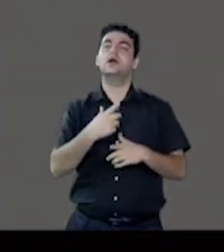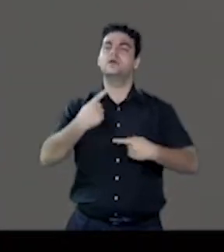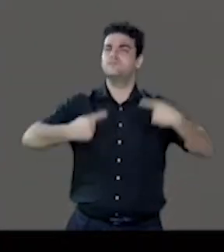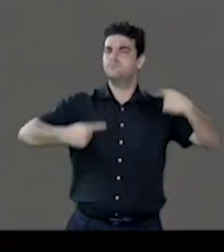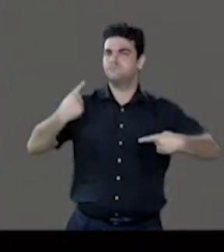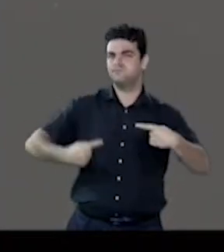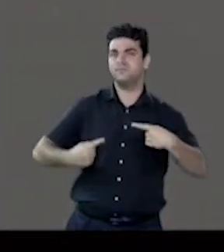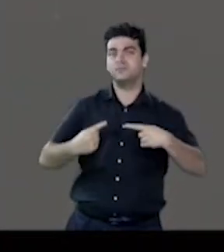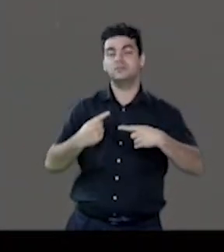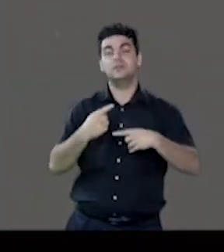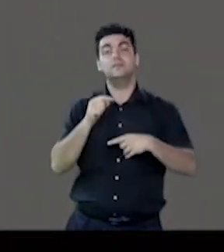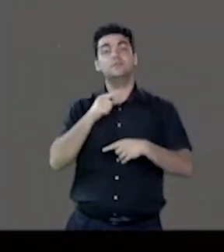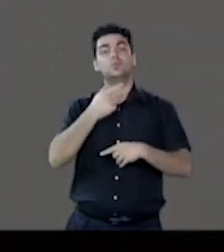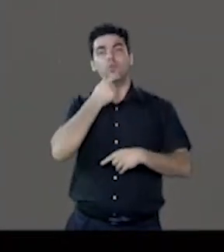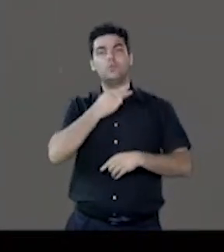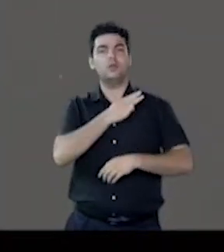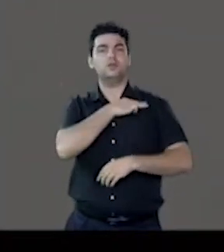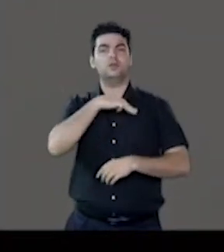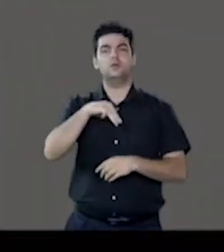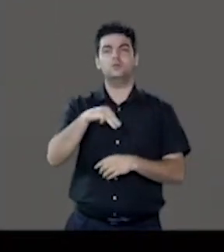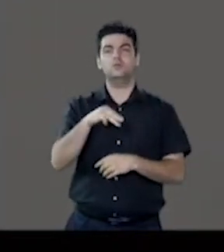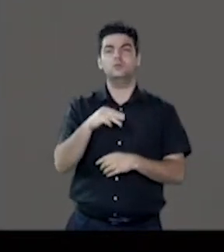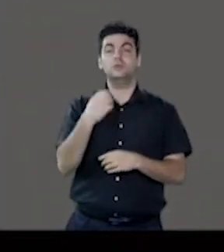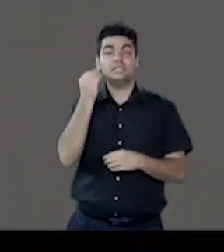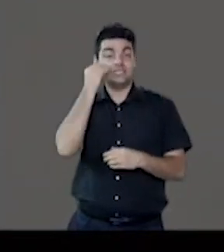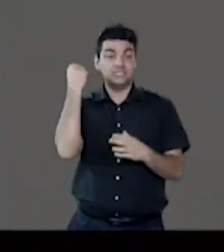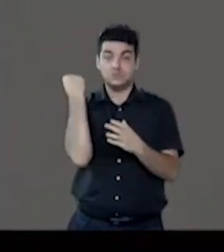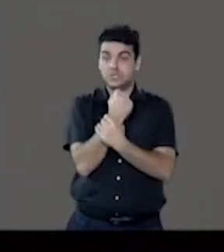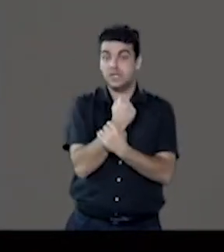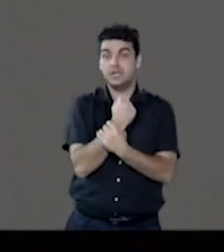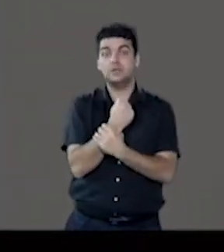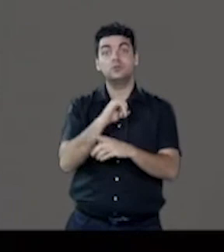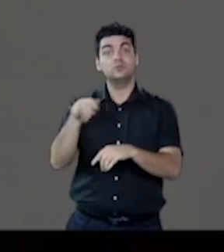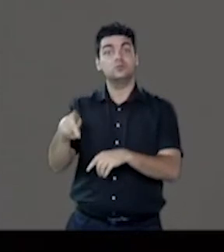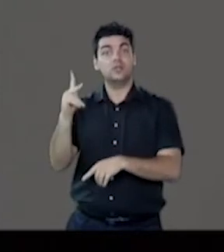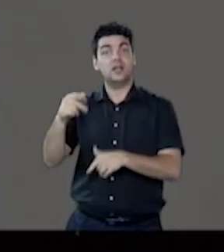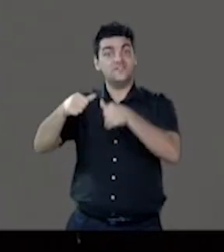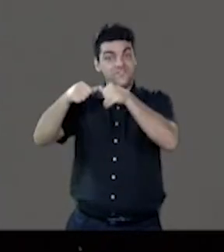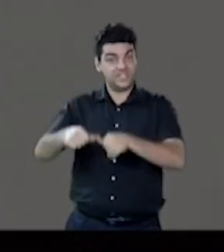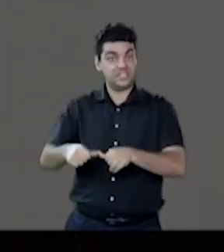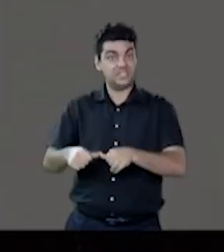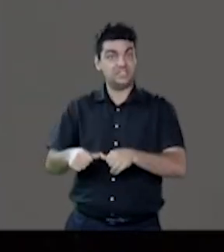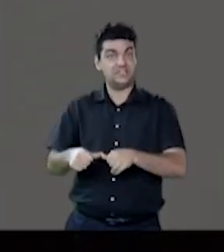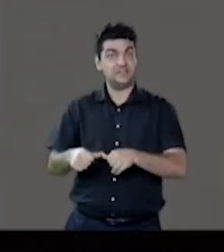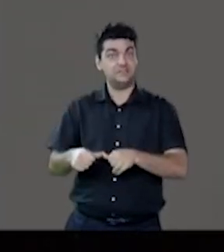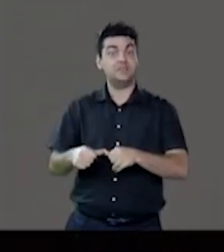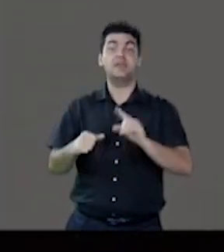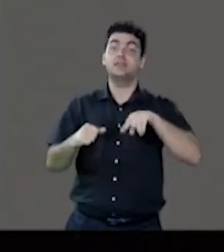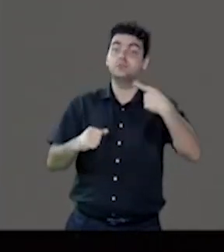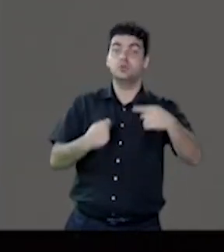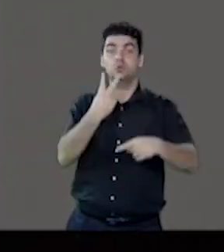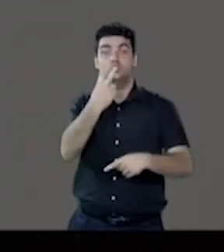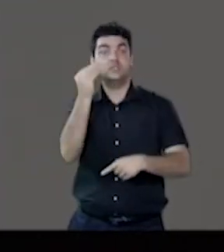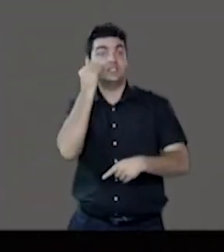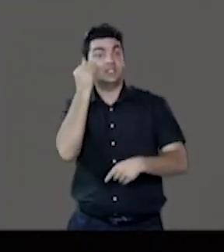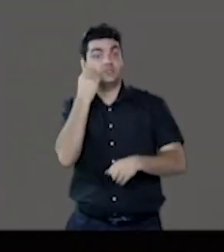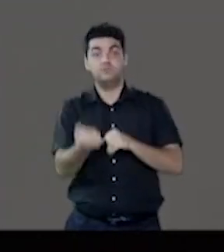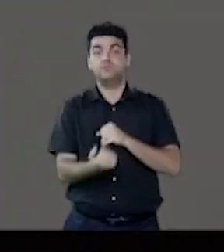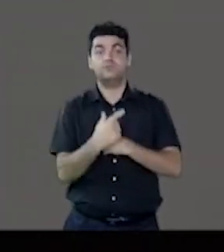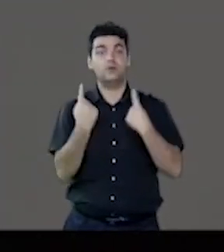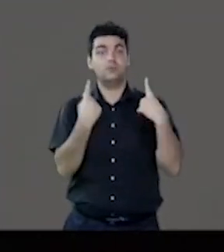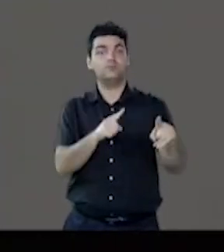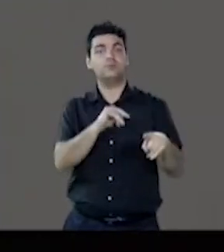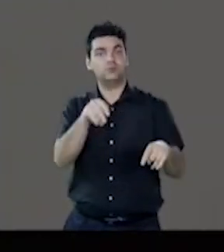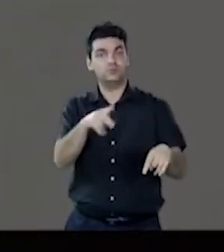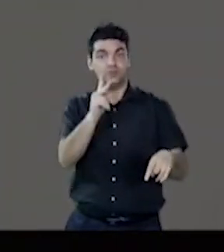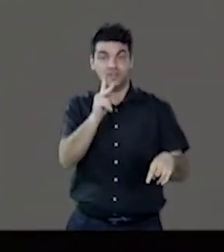-golpe preventivo do Marechal Lotte para segurar a posse de Juscelino Kubitschek, duas tentativas de golpe contra